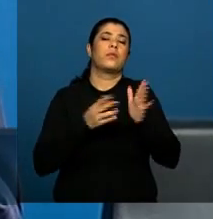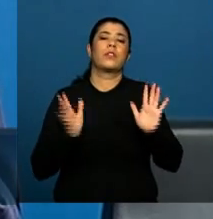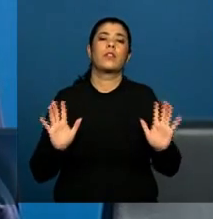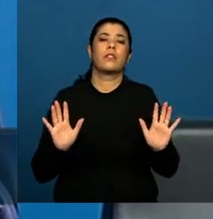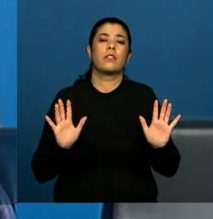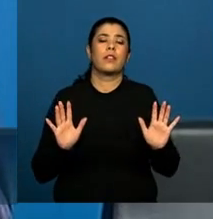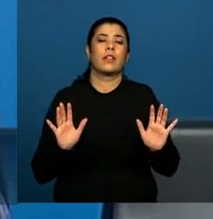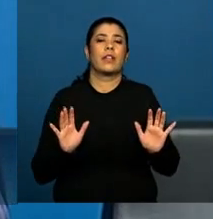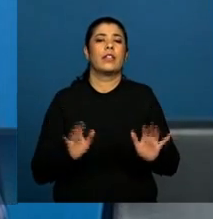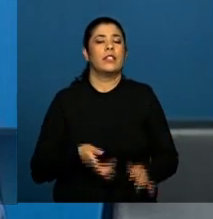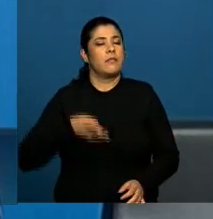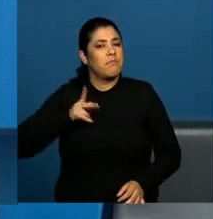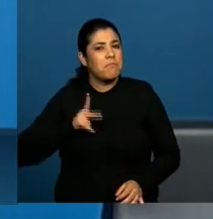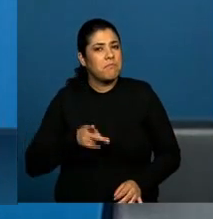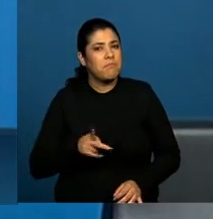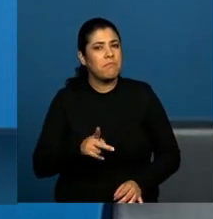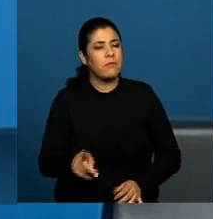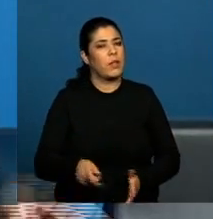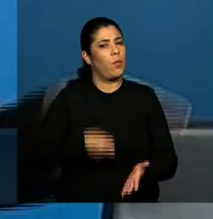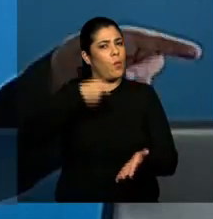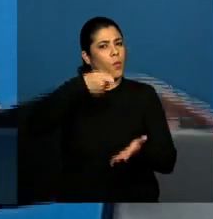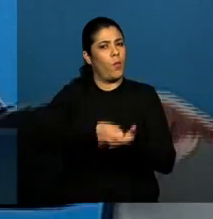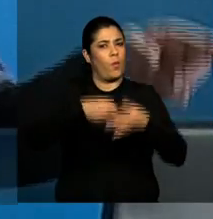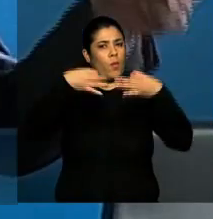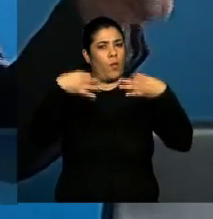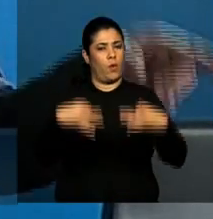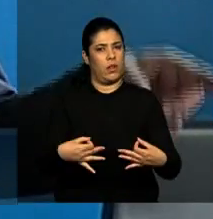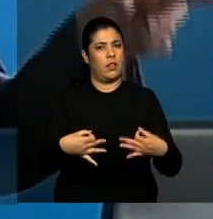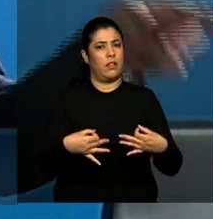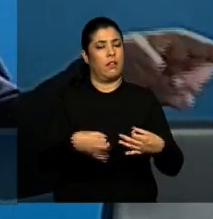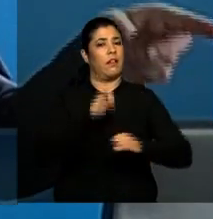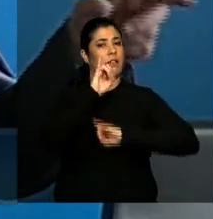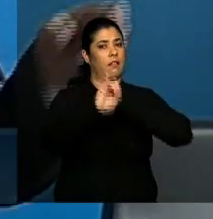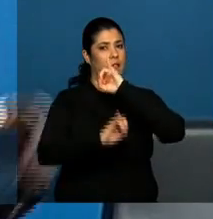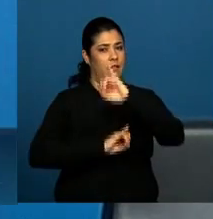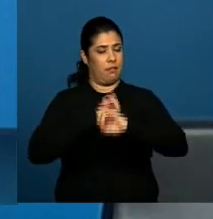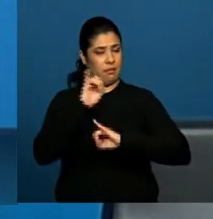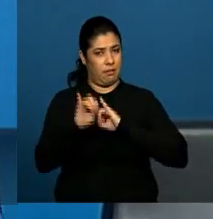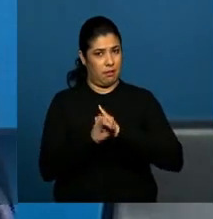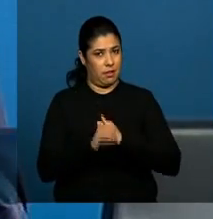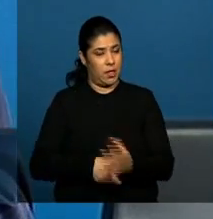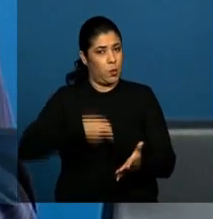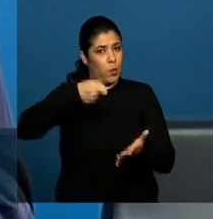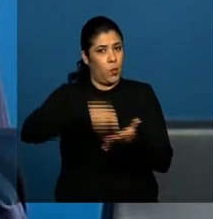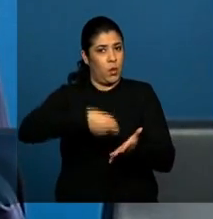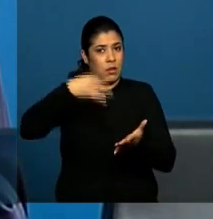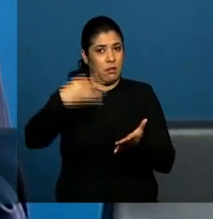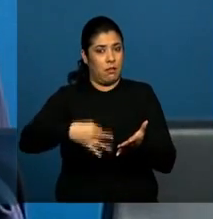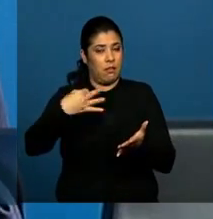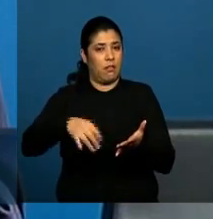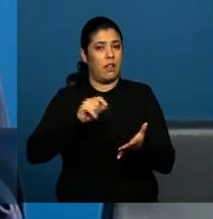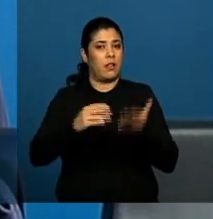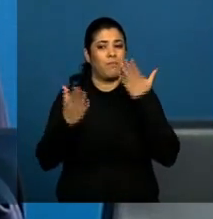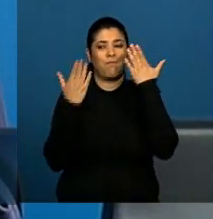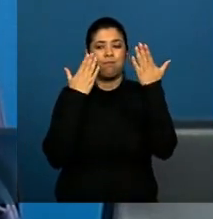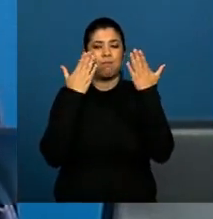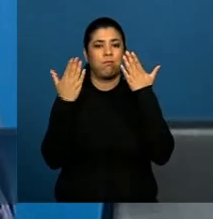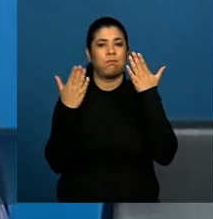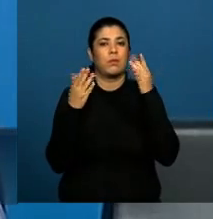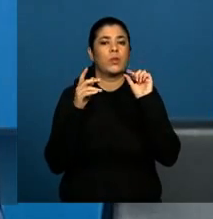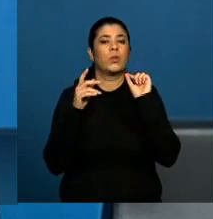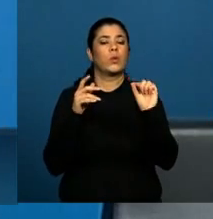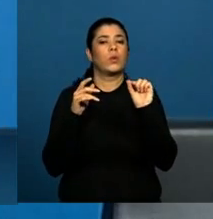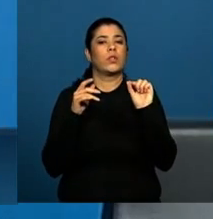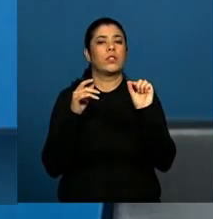cada vez mais se confirma, e a internet é a confirmação desse paradigma, de que esse